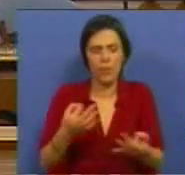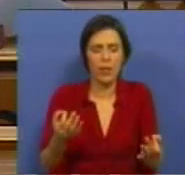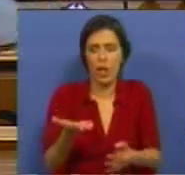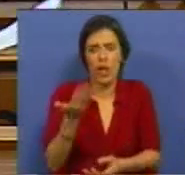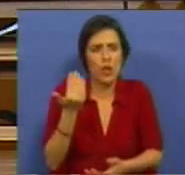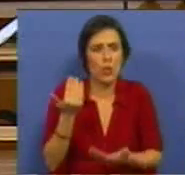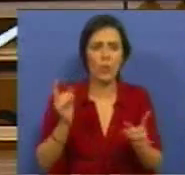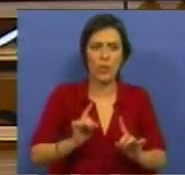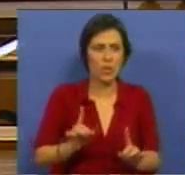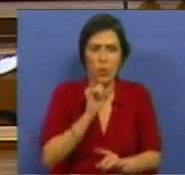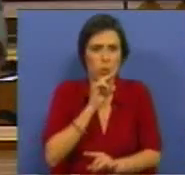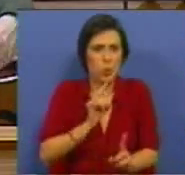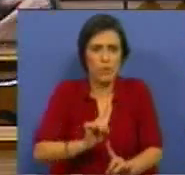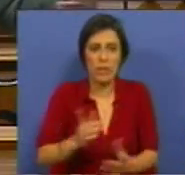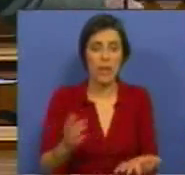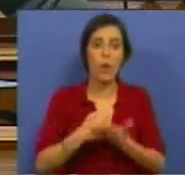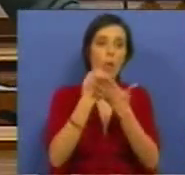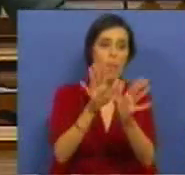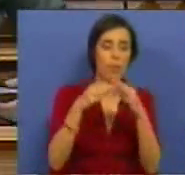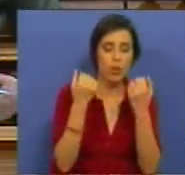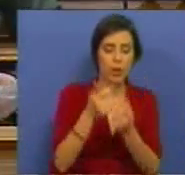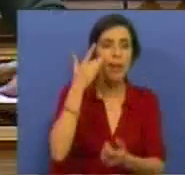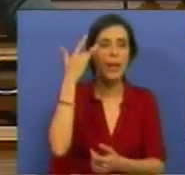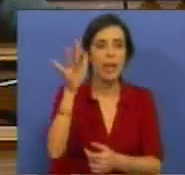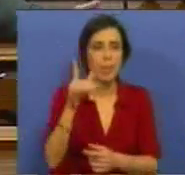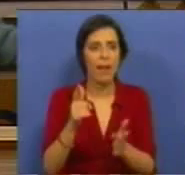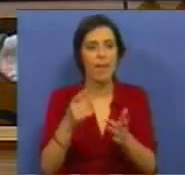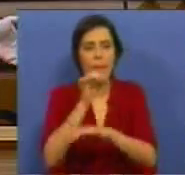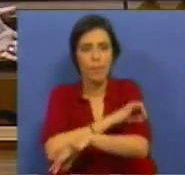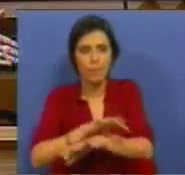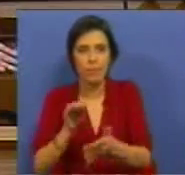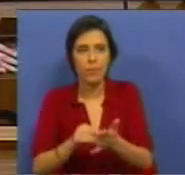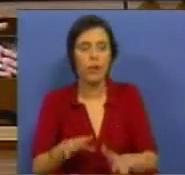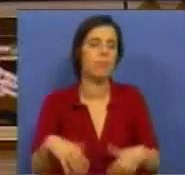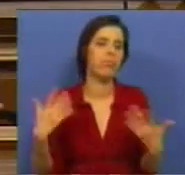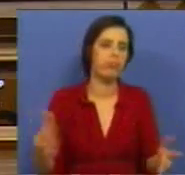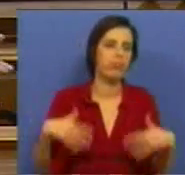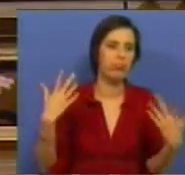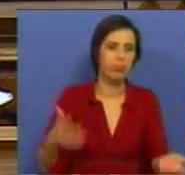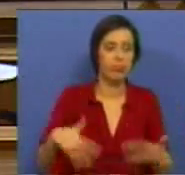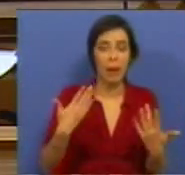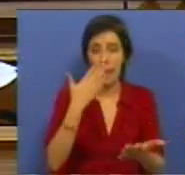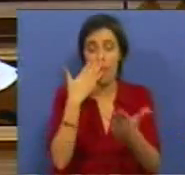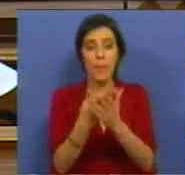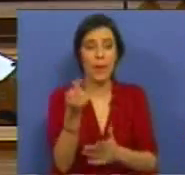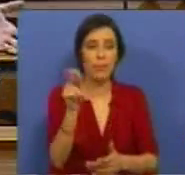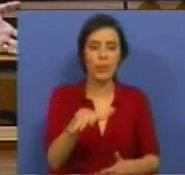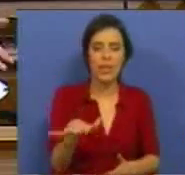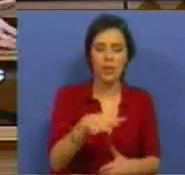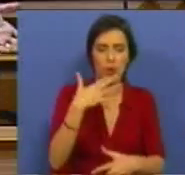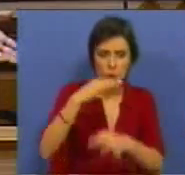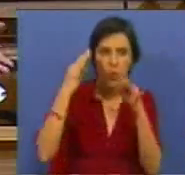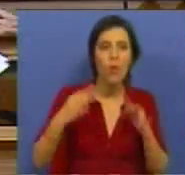insuficiente. O apoio social aos imigrantes carenciados deixa muito a desejar perante as situações